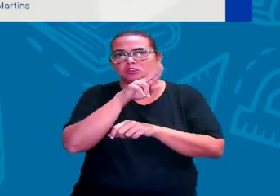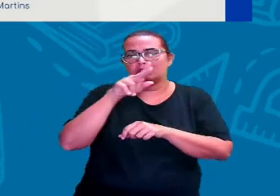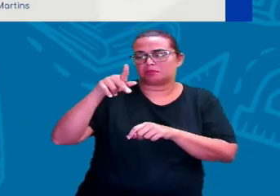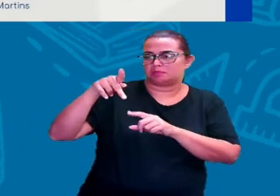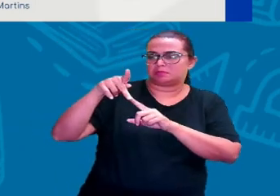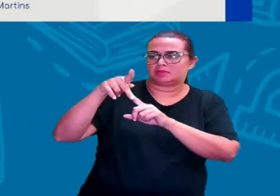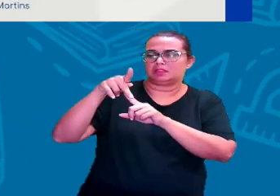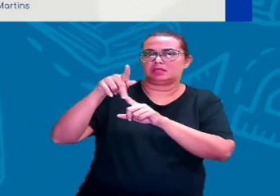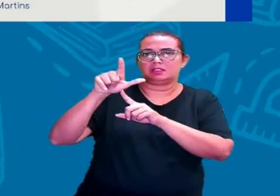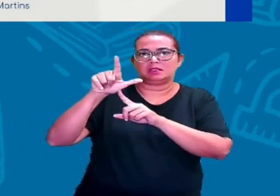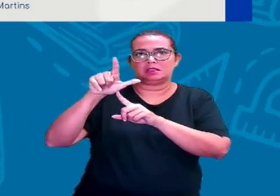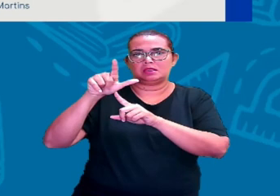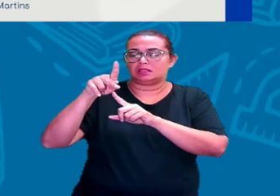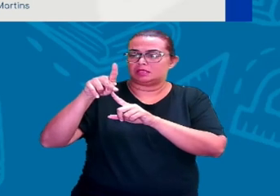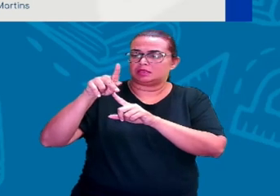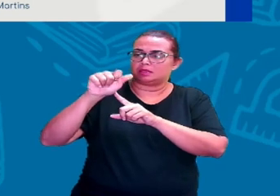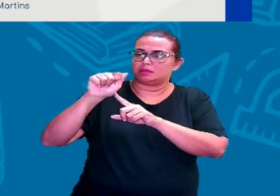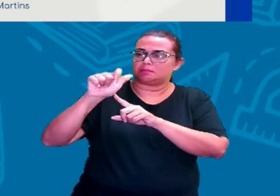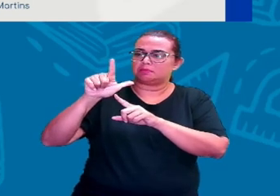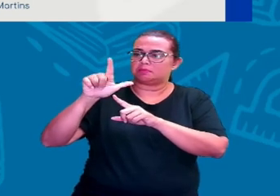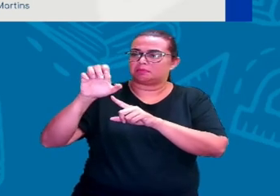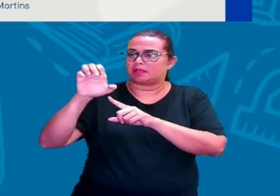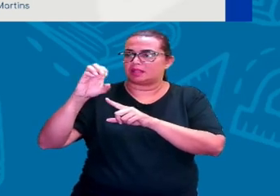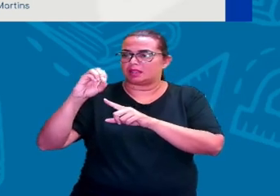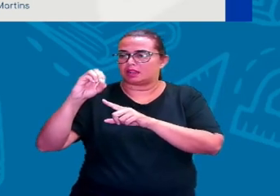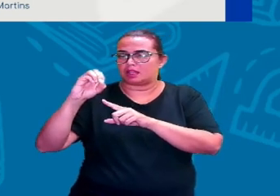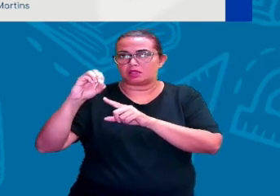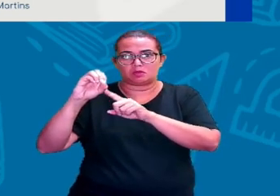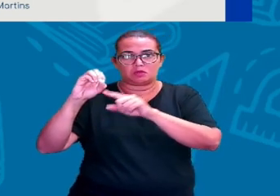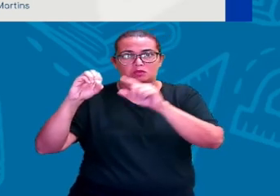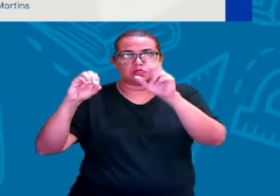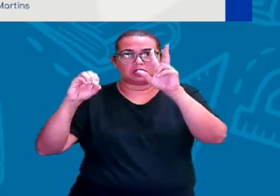velha, tá? Velha Idade da Pedra.